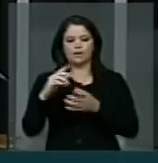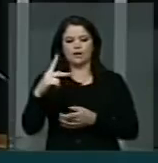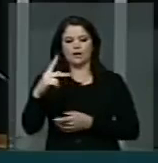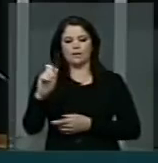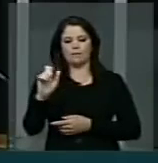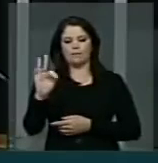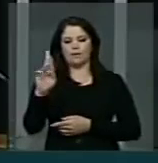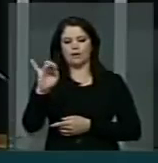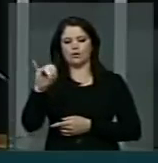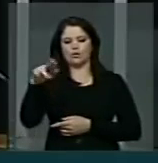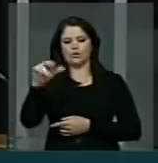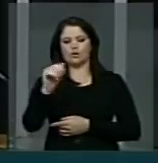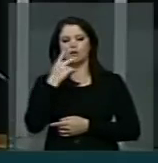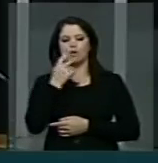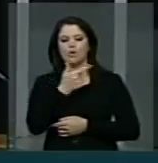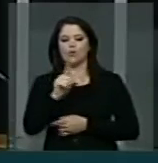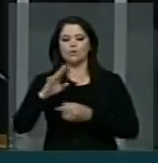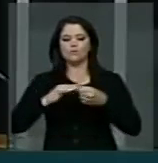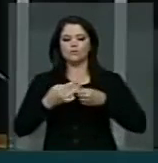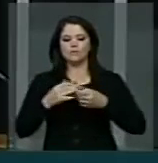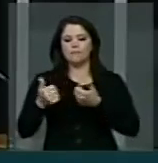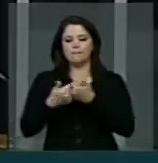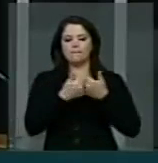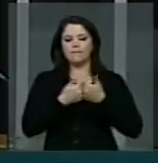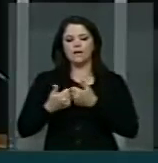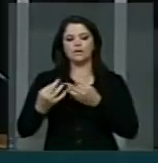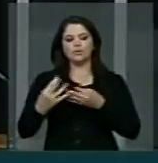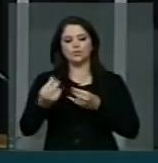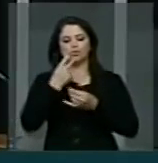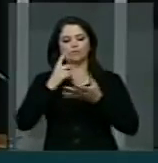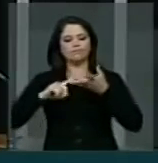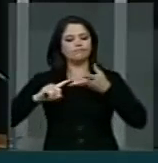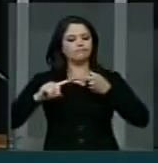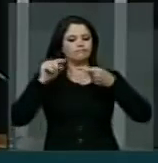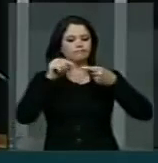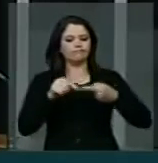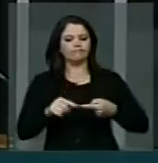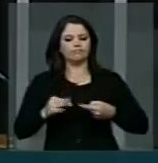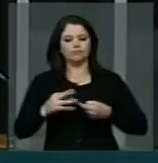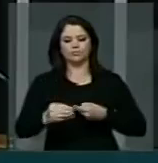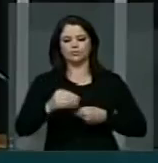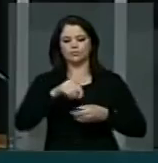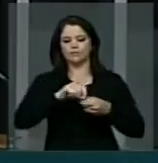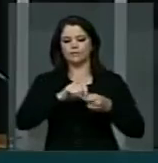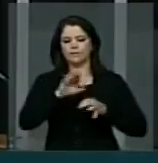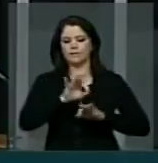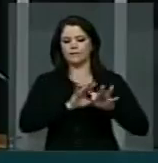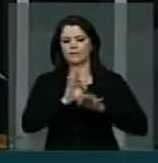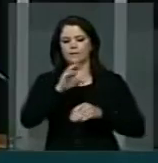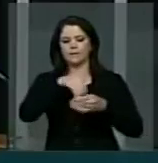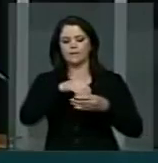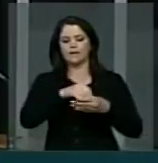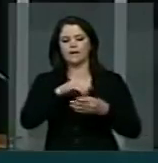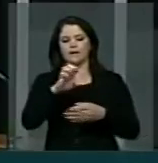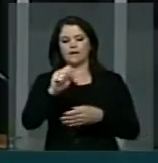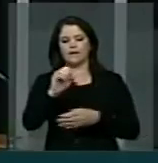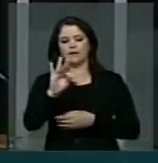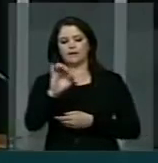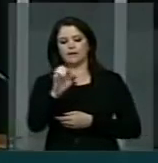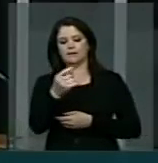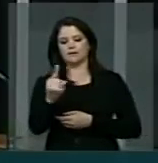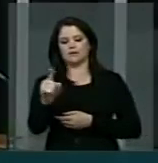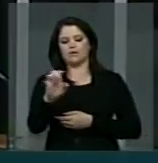municípios ali da região em todas as ações dessa estação. Essa